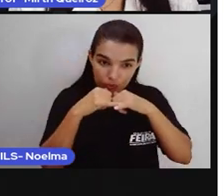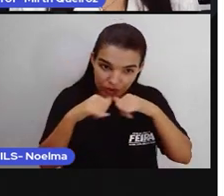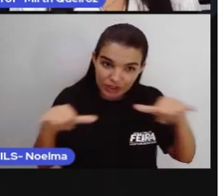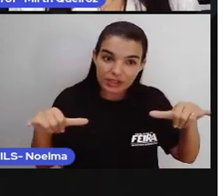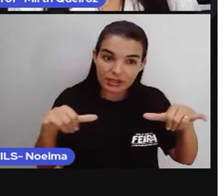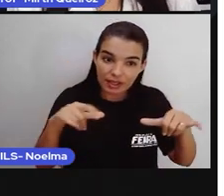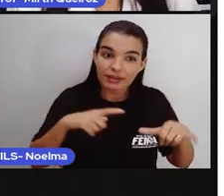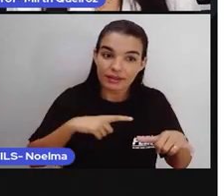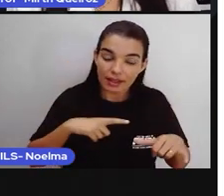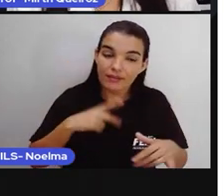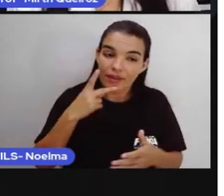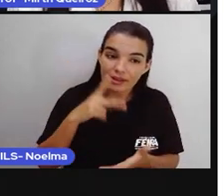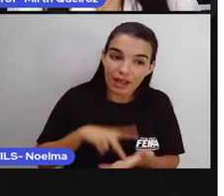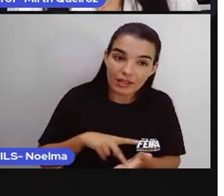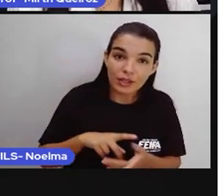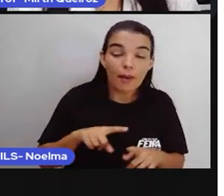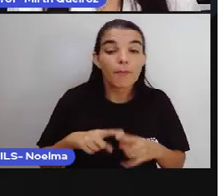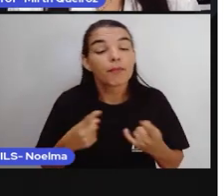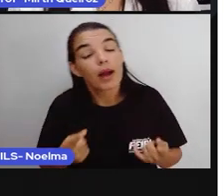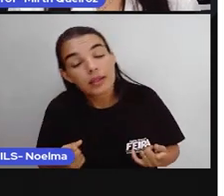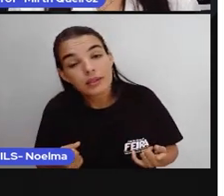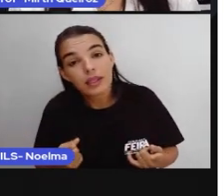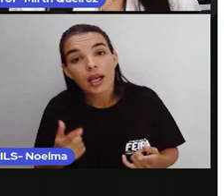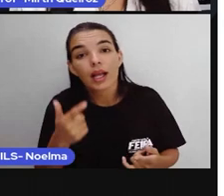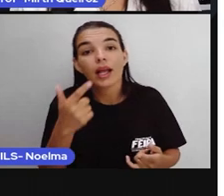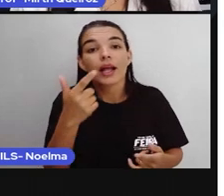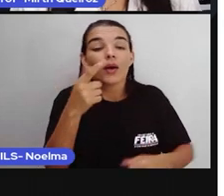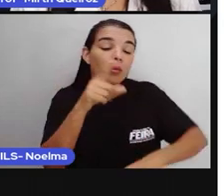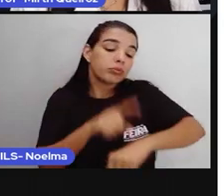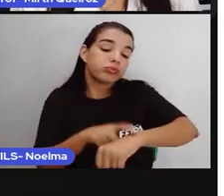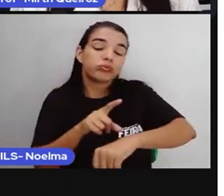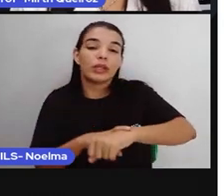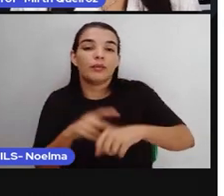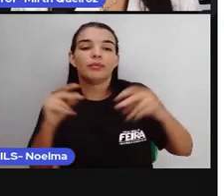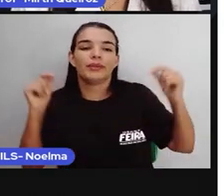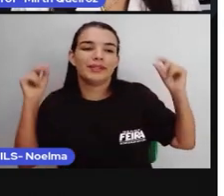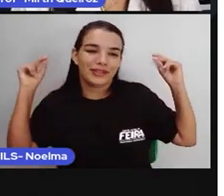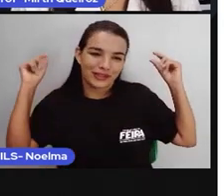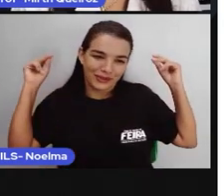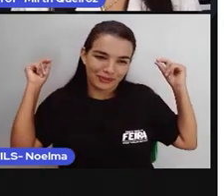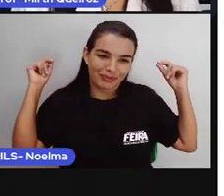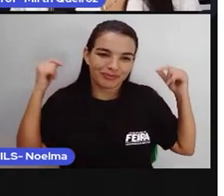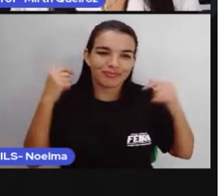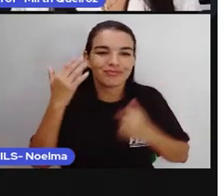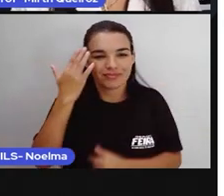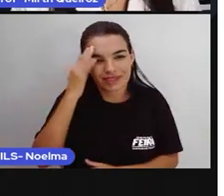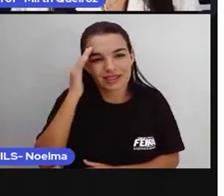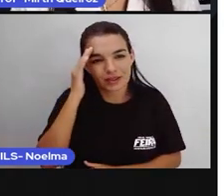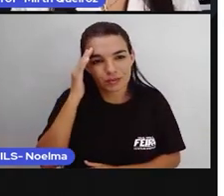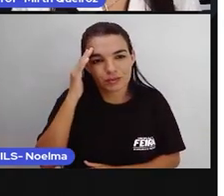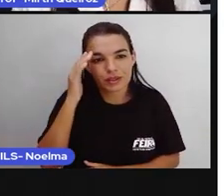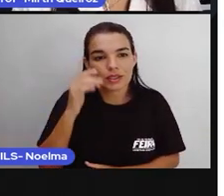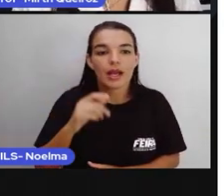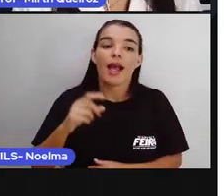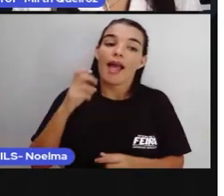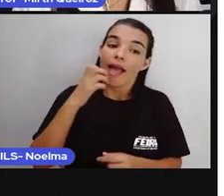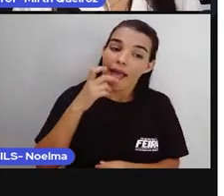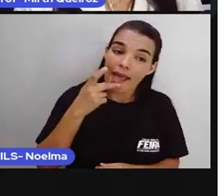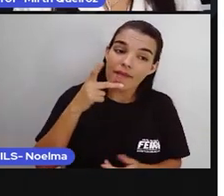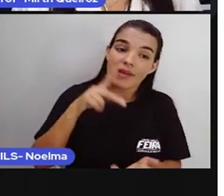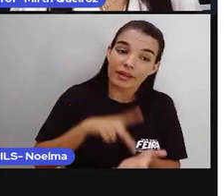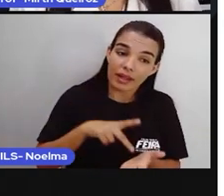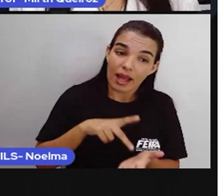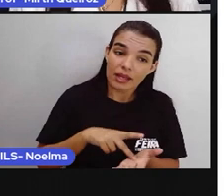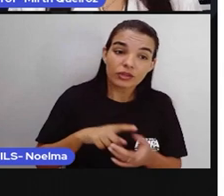mas elas estão desatualizadas, que é o caso que eu disse a vocês, né? Vamos pegar uma notícia do ebola lá